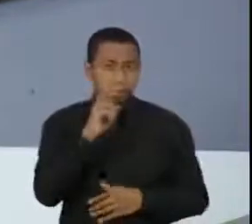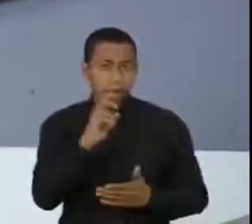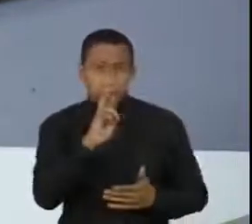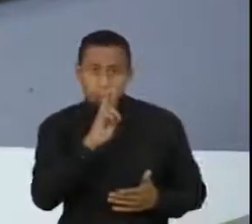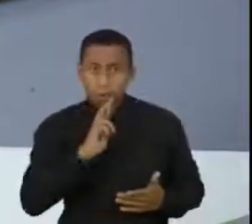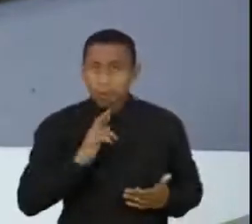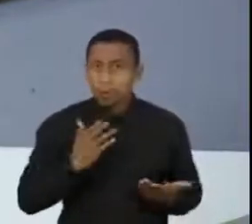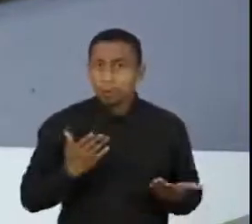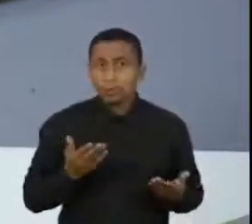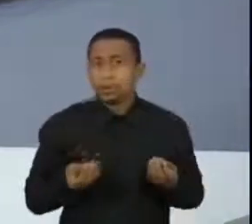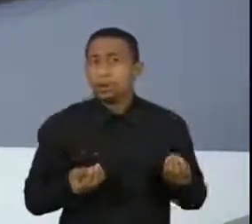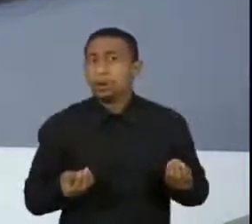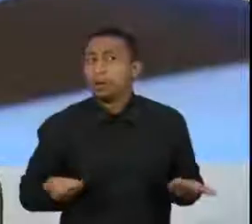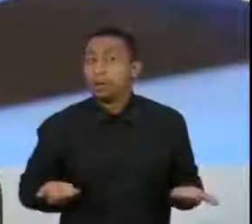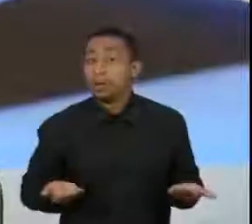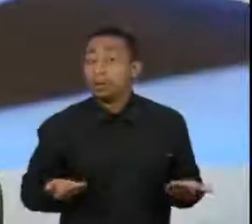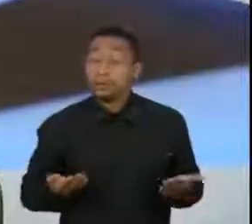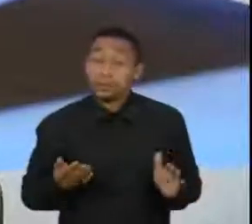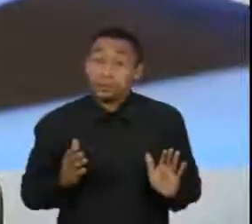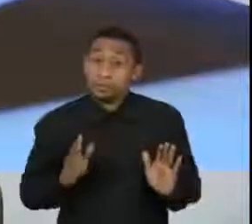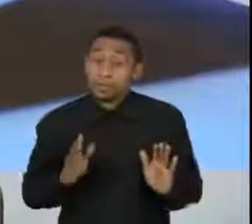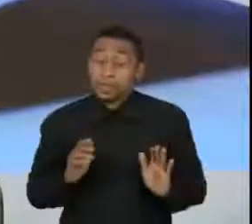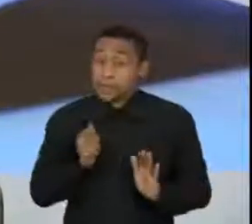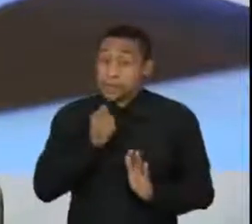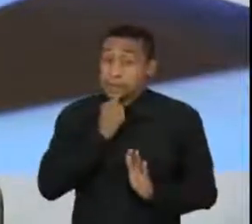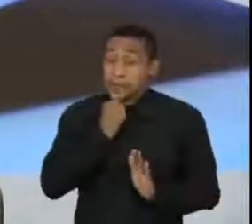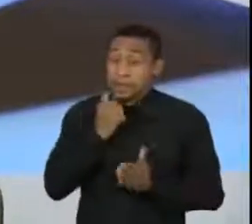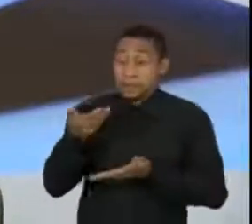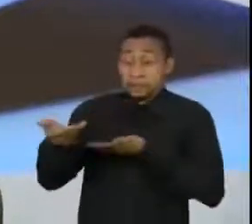comporta? Eu não tive oportunidade de ouvi-lo novamente.